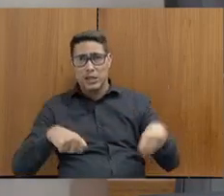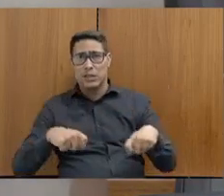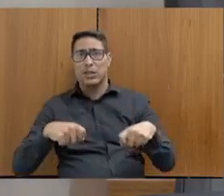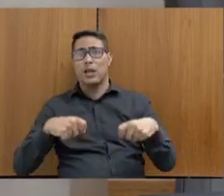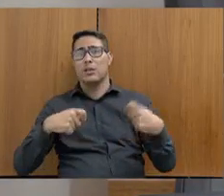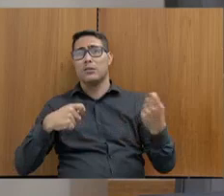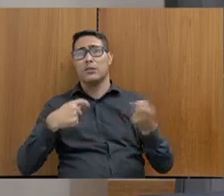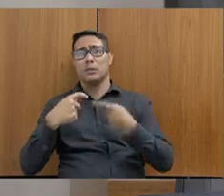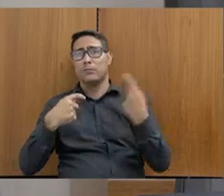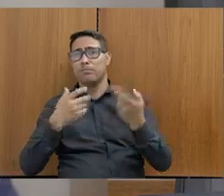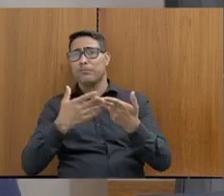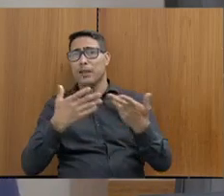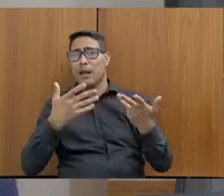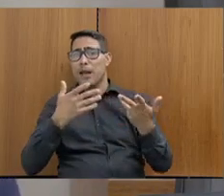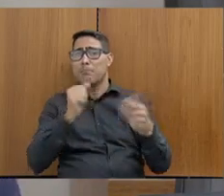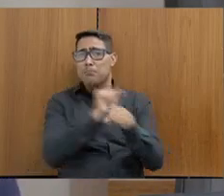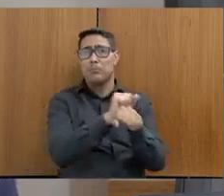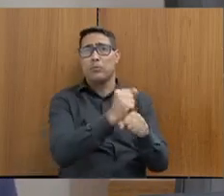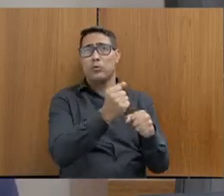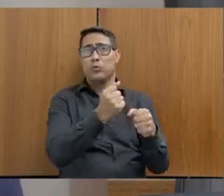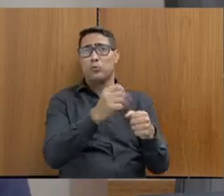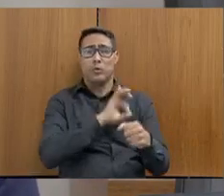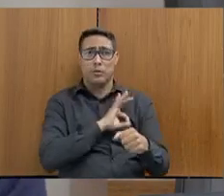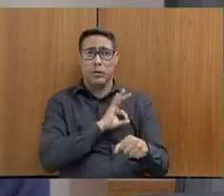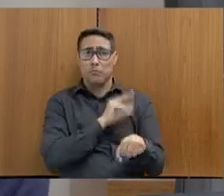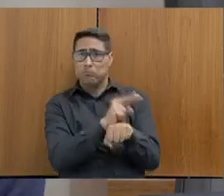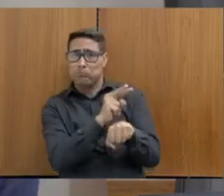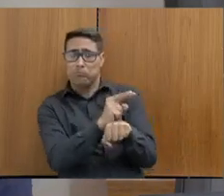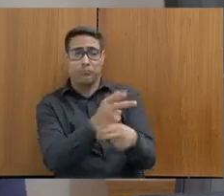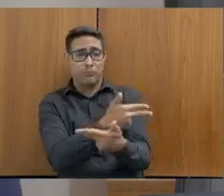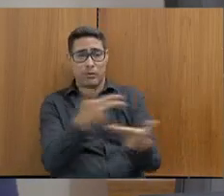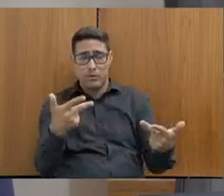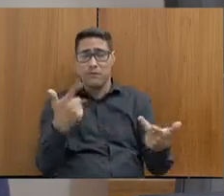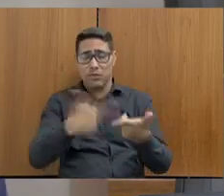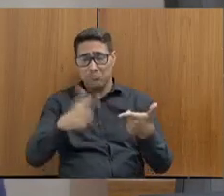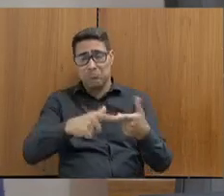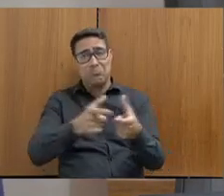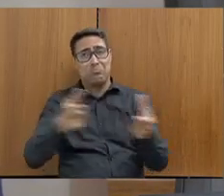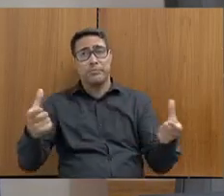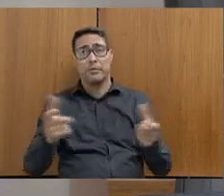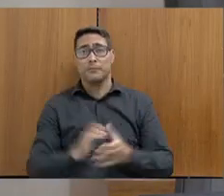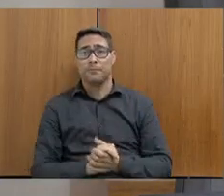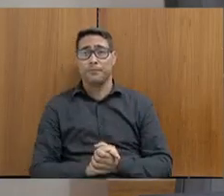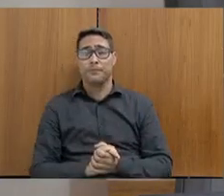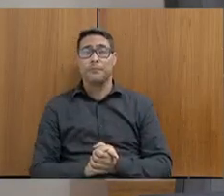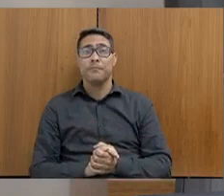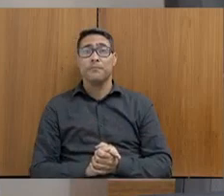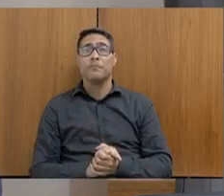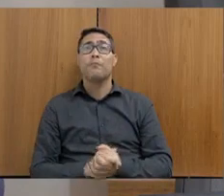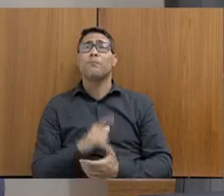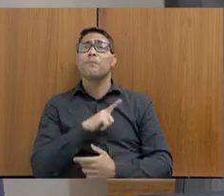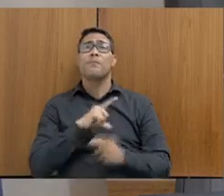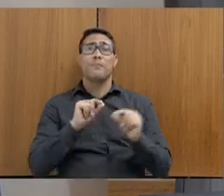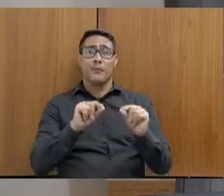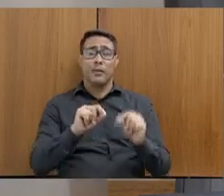policiamento preventivo e decorre de um monte de problemáticas. qual é o que tem feito a Sejuspe para que